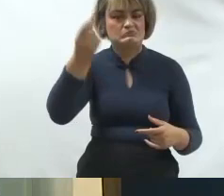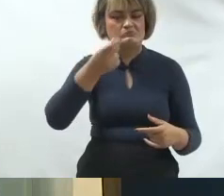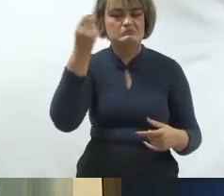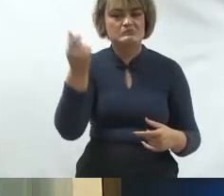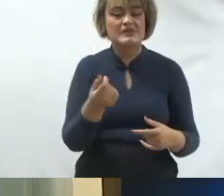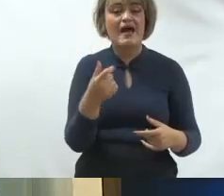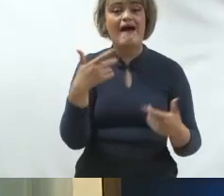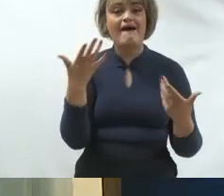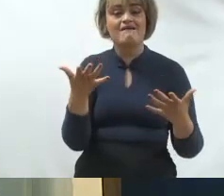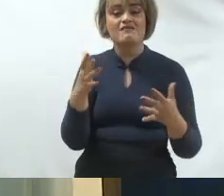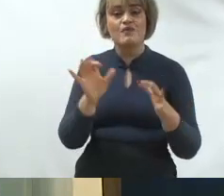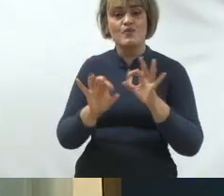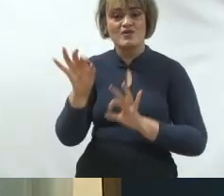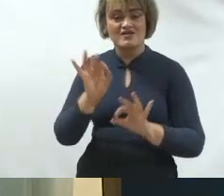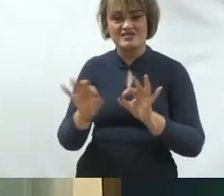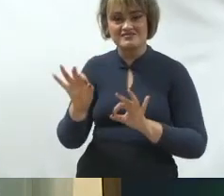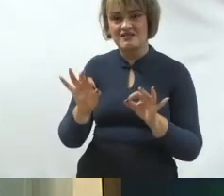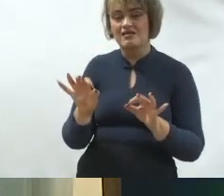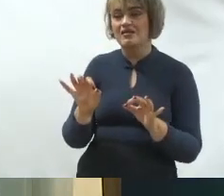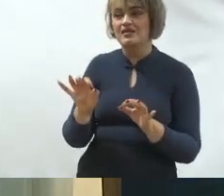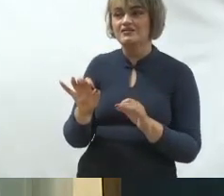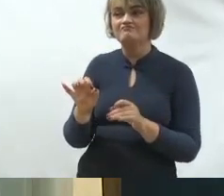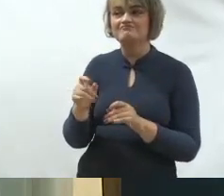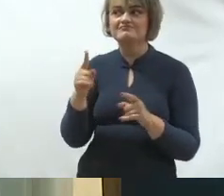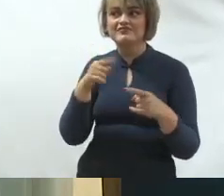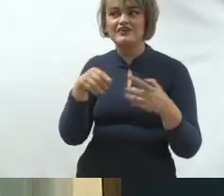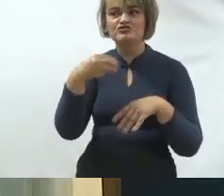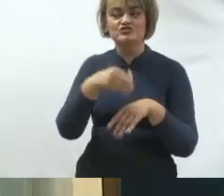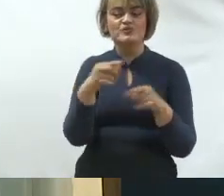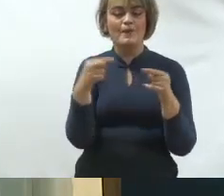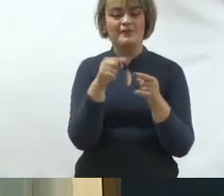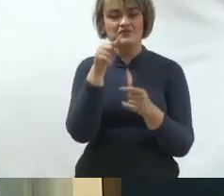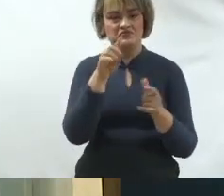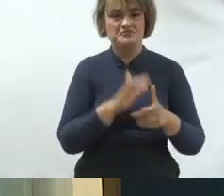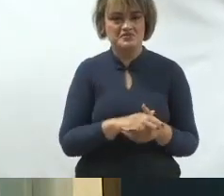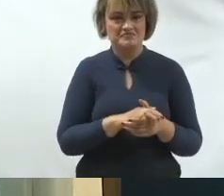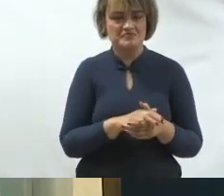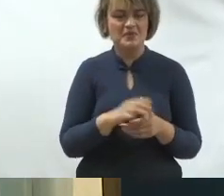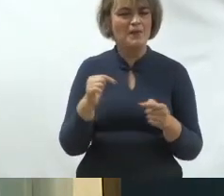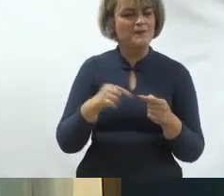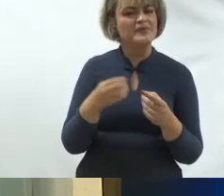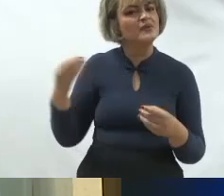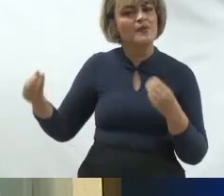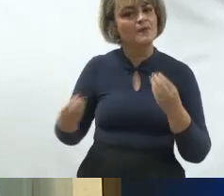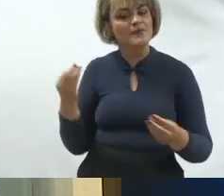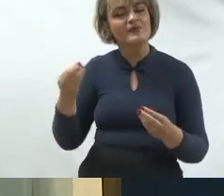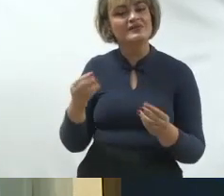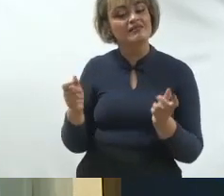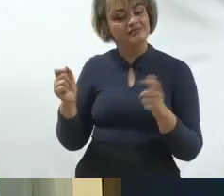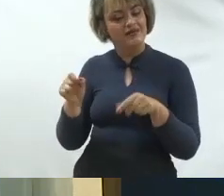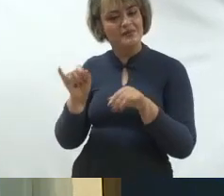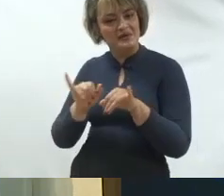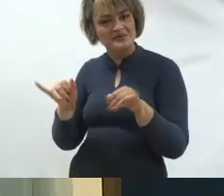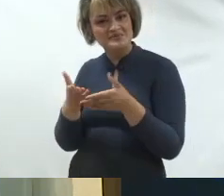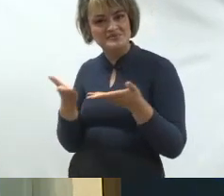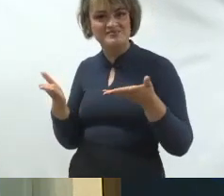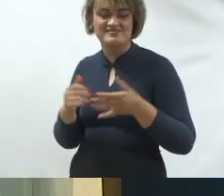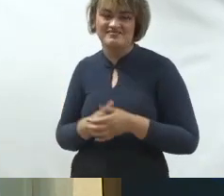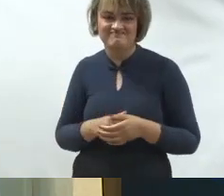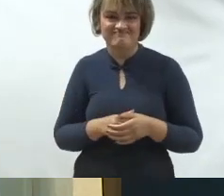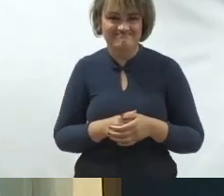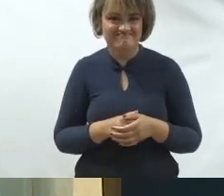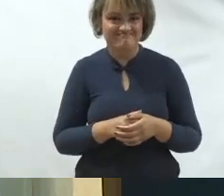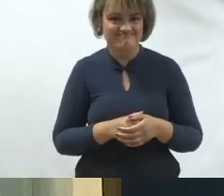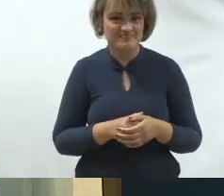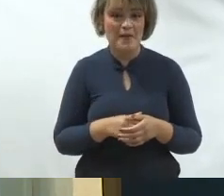separei para vocês é aquilo que pudesse ser útil. Então, que é aquilo que pode ser útil? É aquilo que pode caber na campanha de todos vocês a partir de